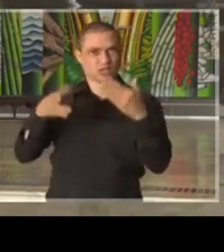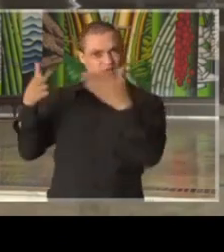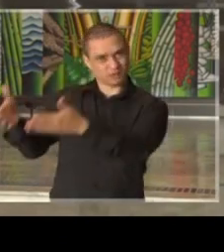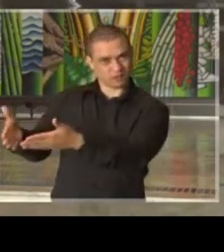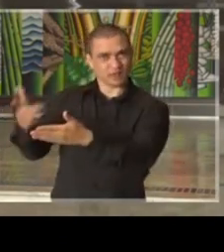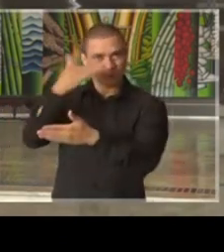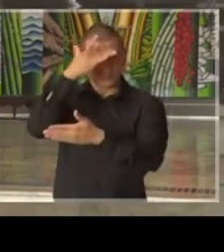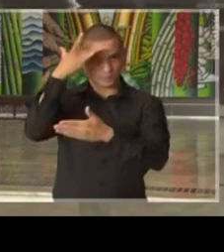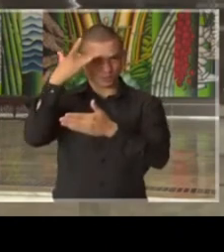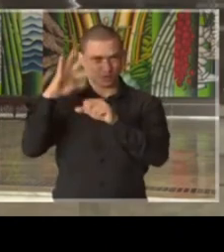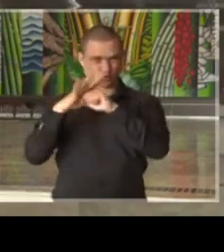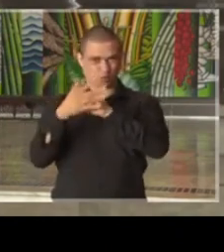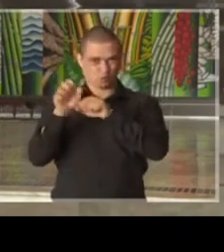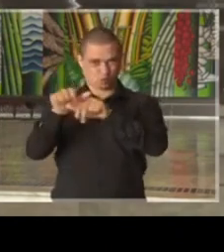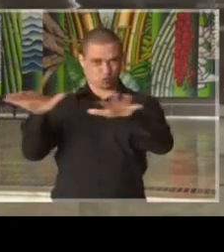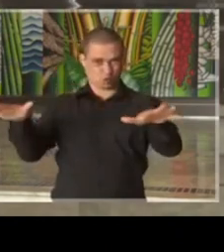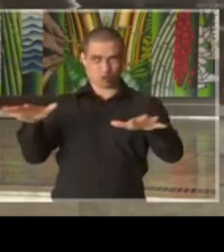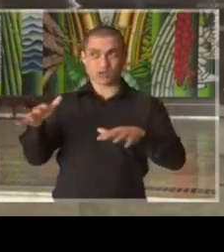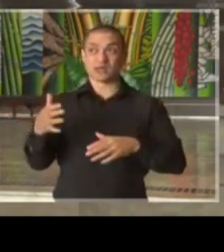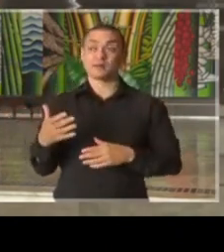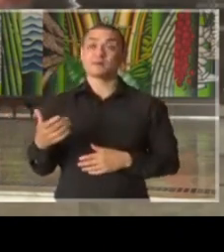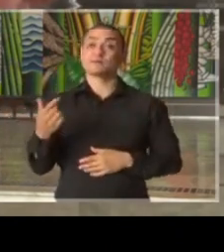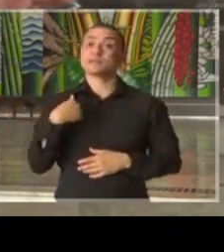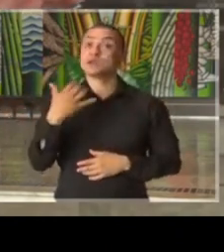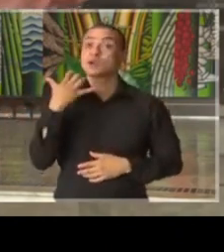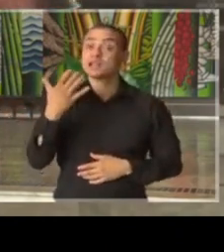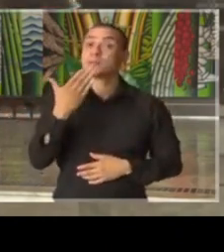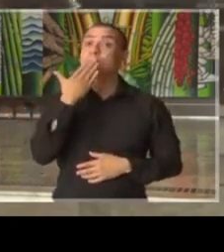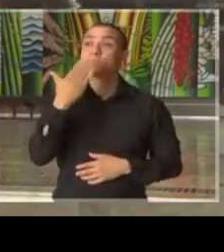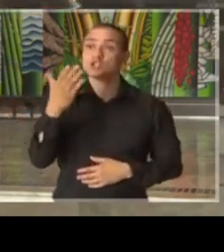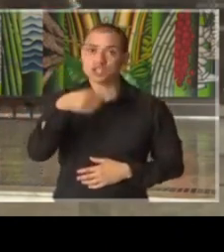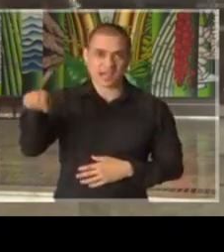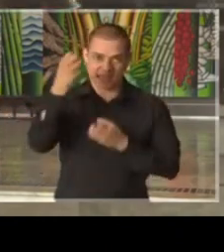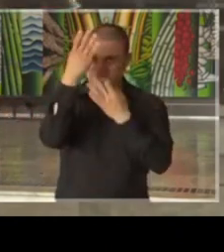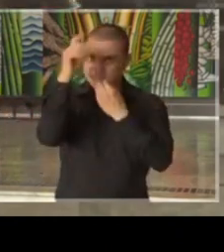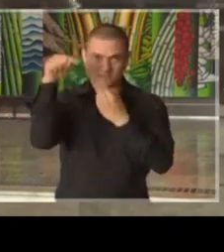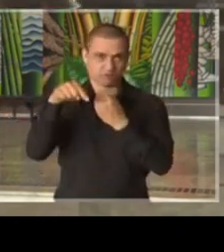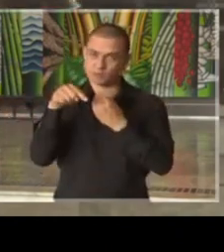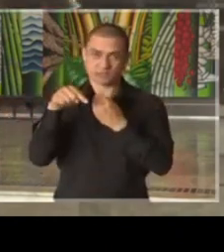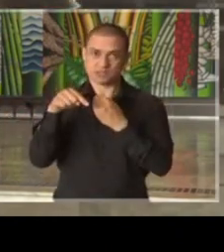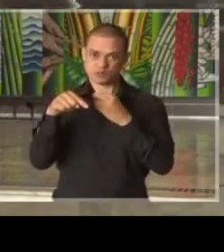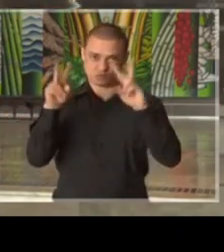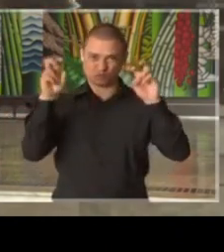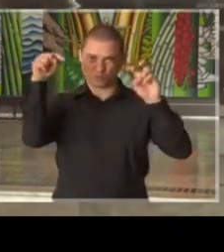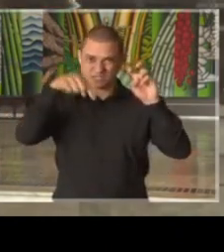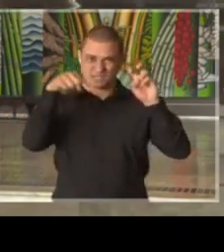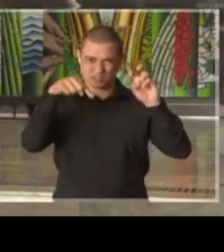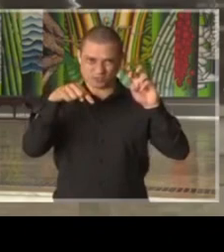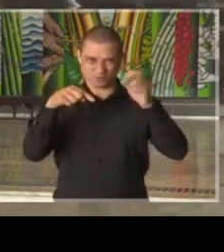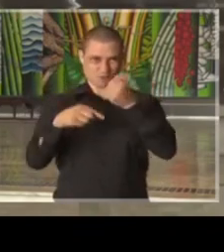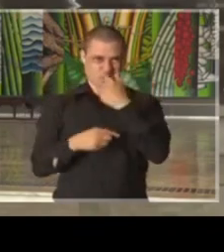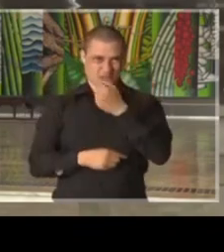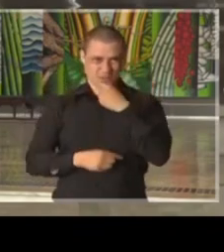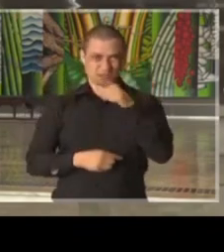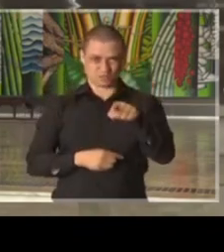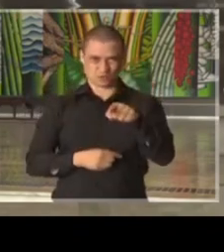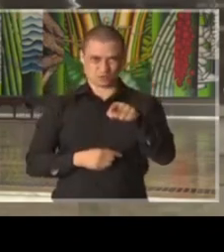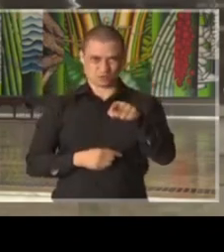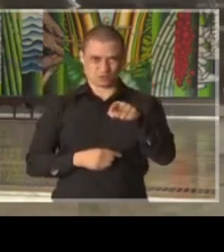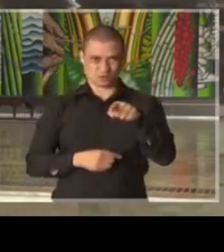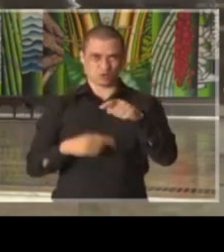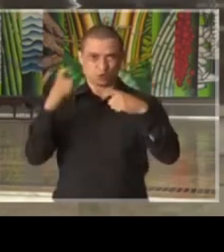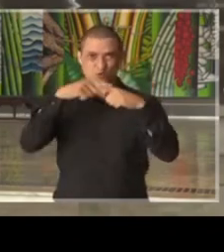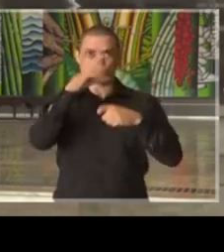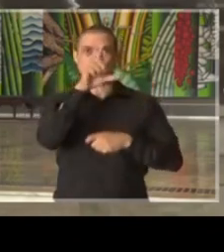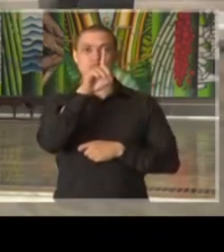epidemia de coronavírus, eu gostaria de dividir aqui esta informação a respeito da utilização com o doutor